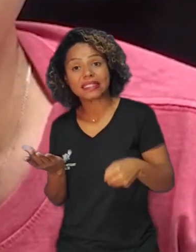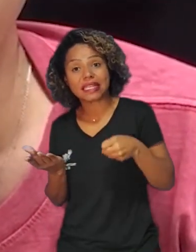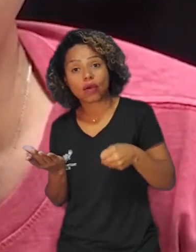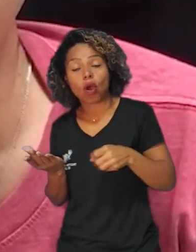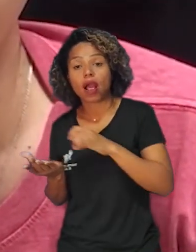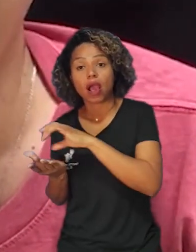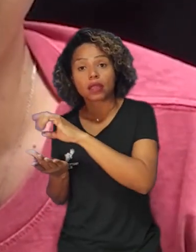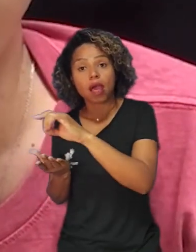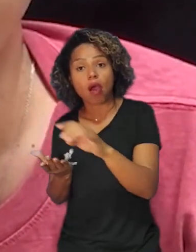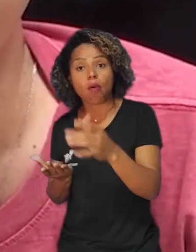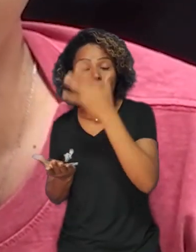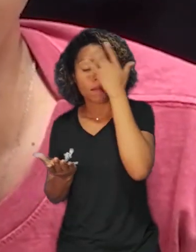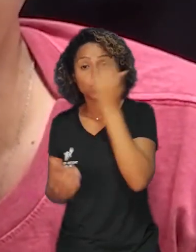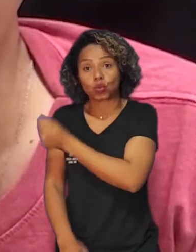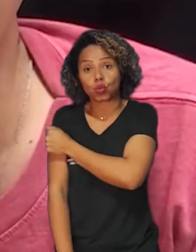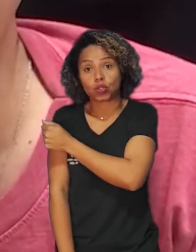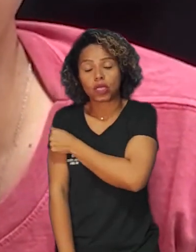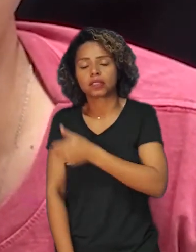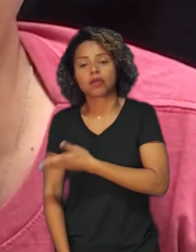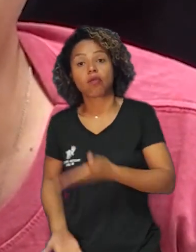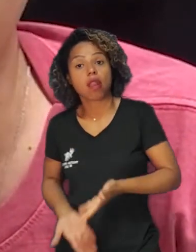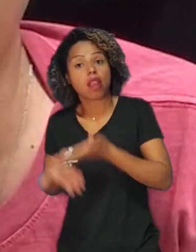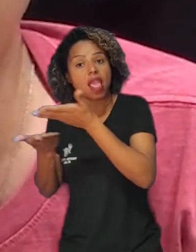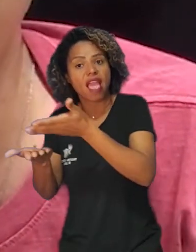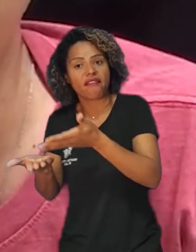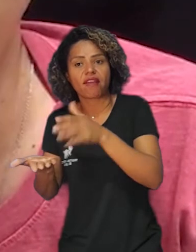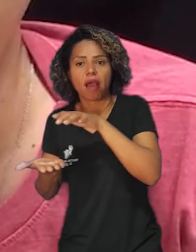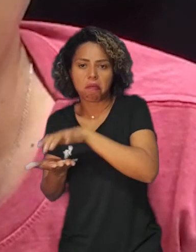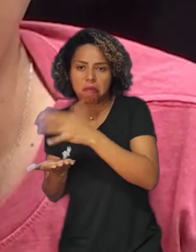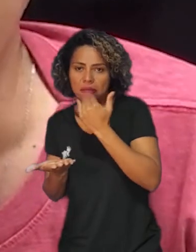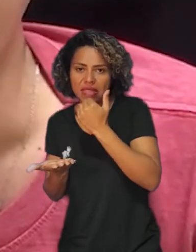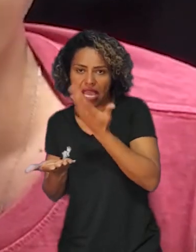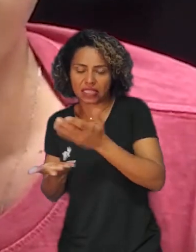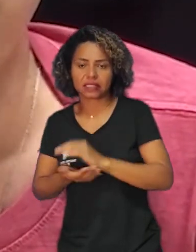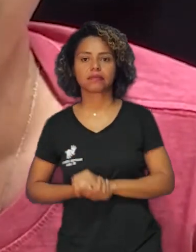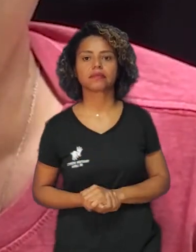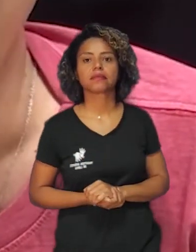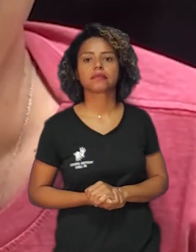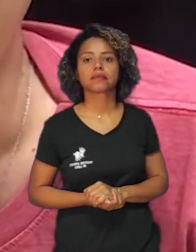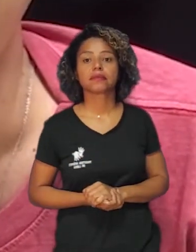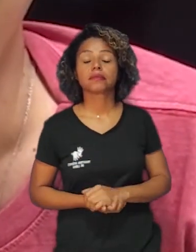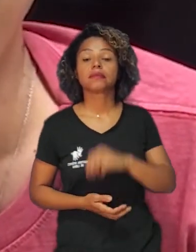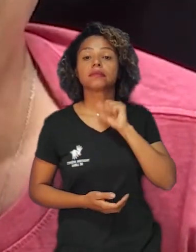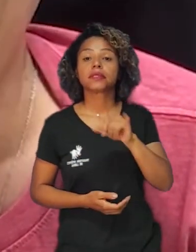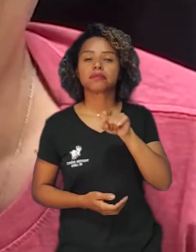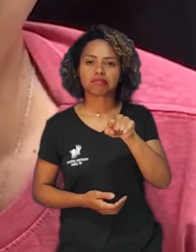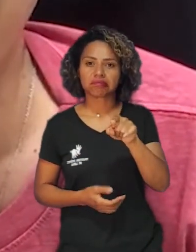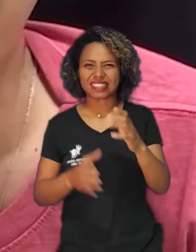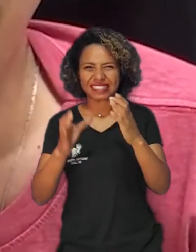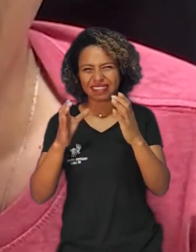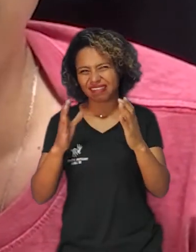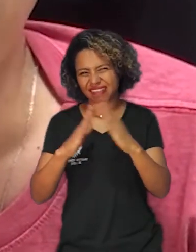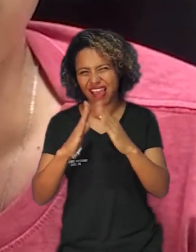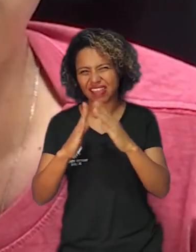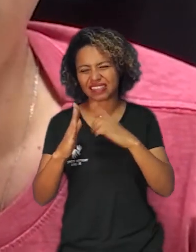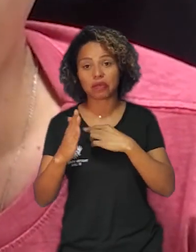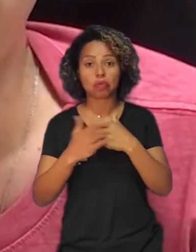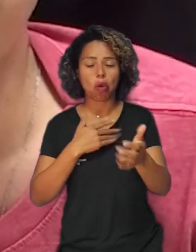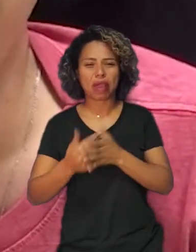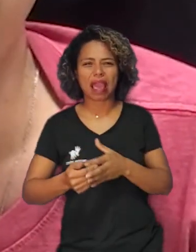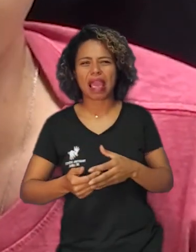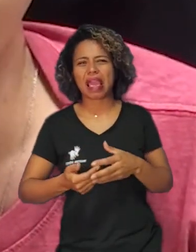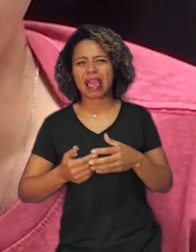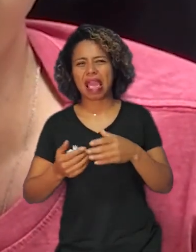sacola por estudante para que possa transportar o seu marmitex. Caso você tenha em casa embalagens térmicas